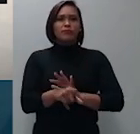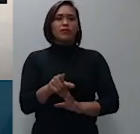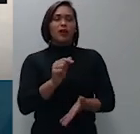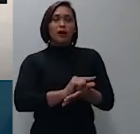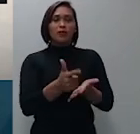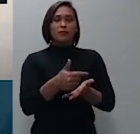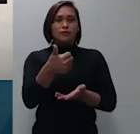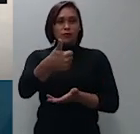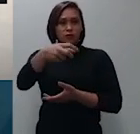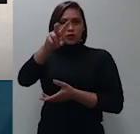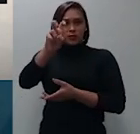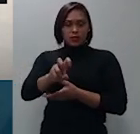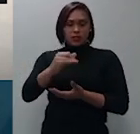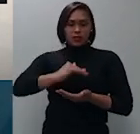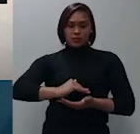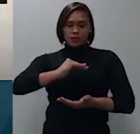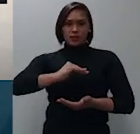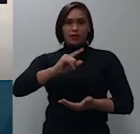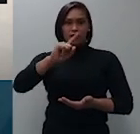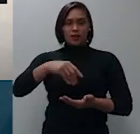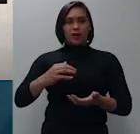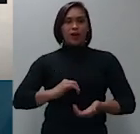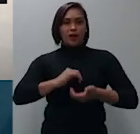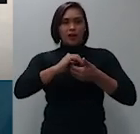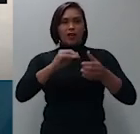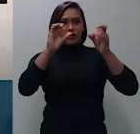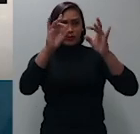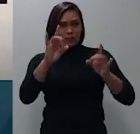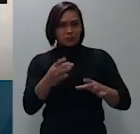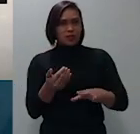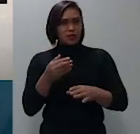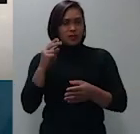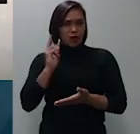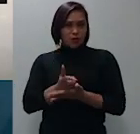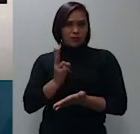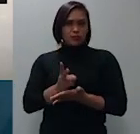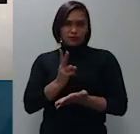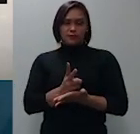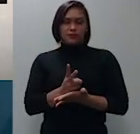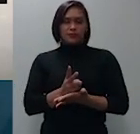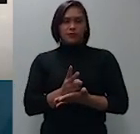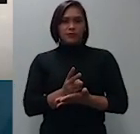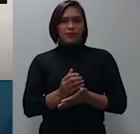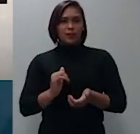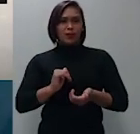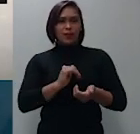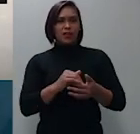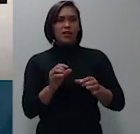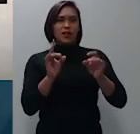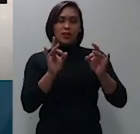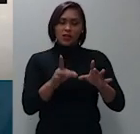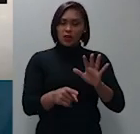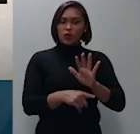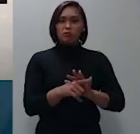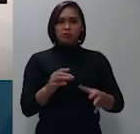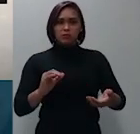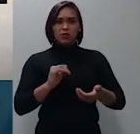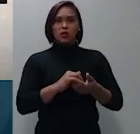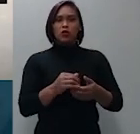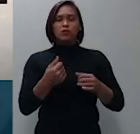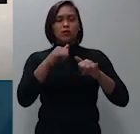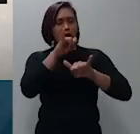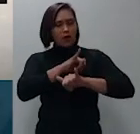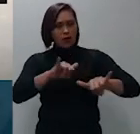voto. Acordo Especial, eu prossigo, Acordo Especial em recentíssimo pronunciamento no